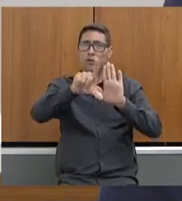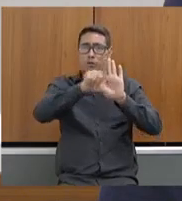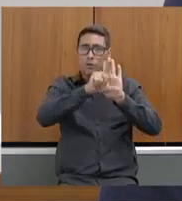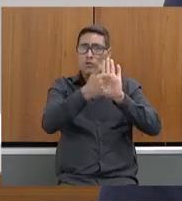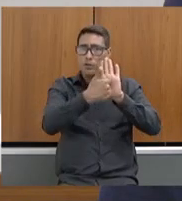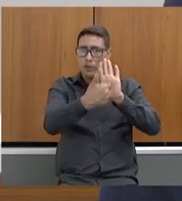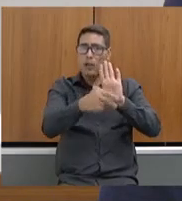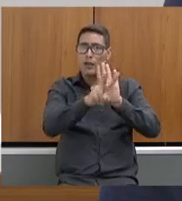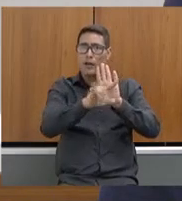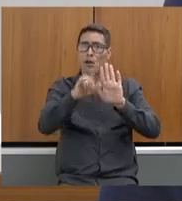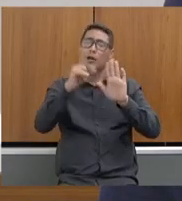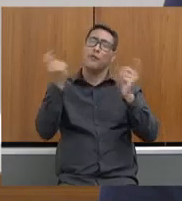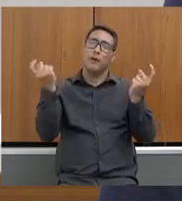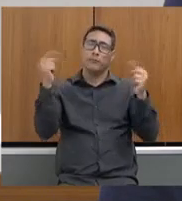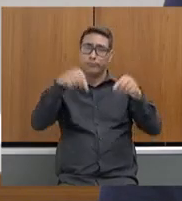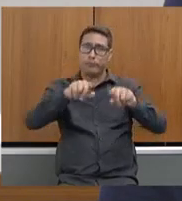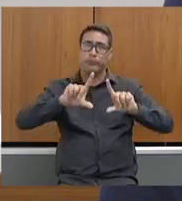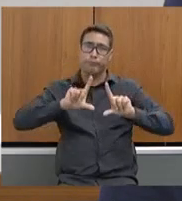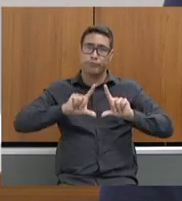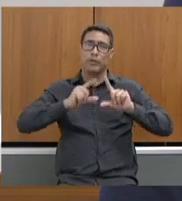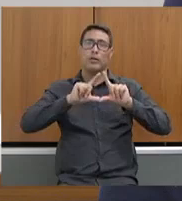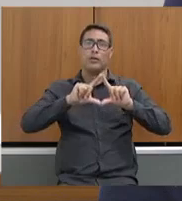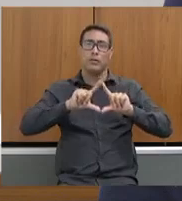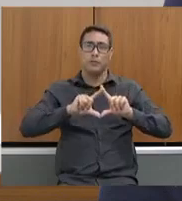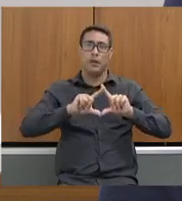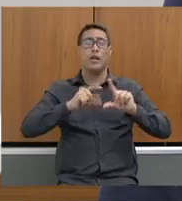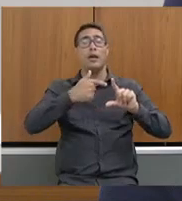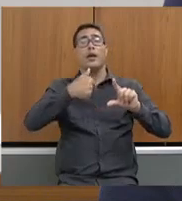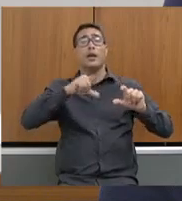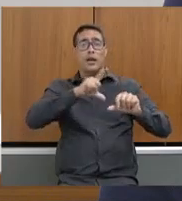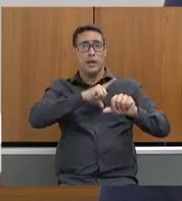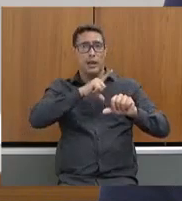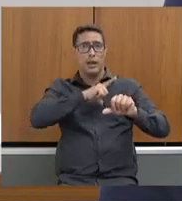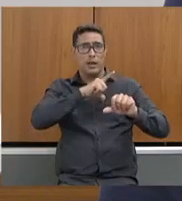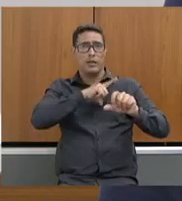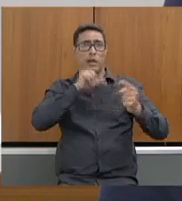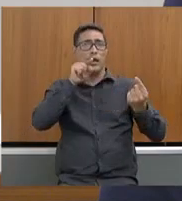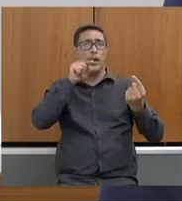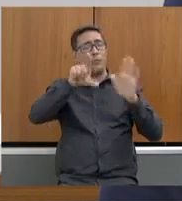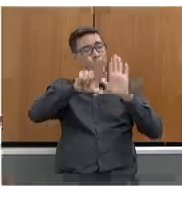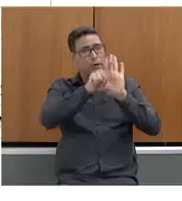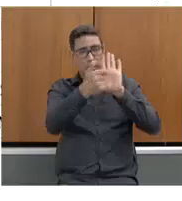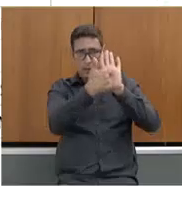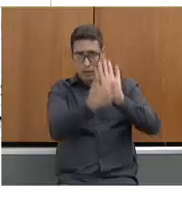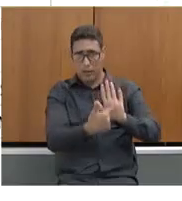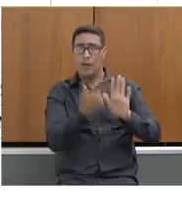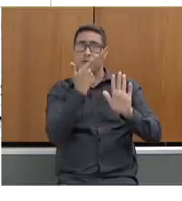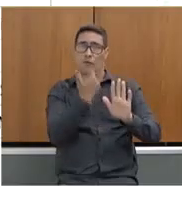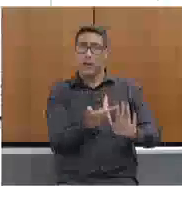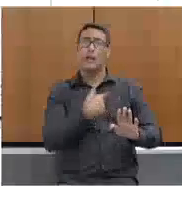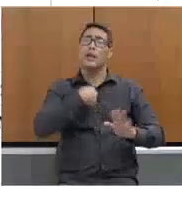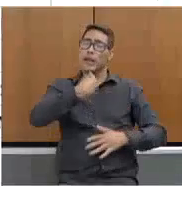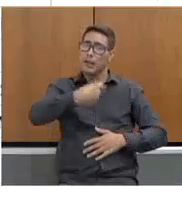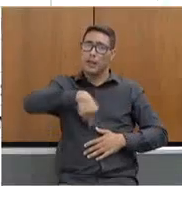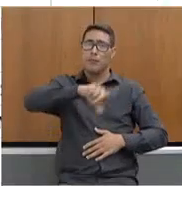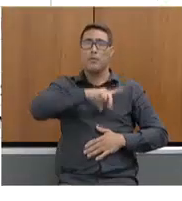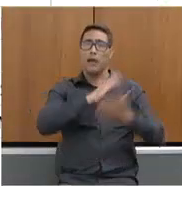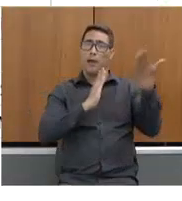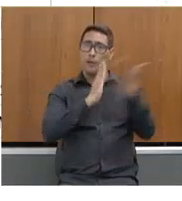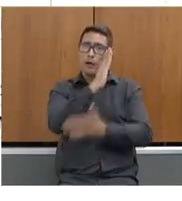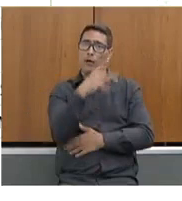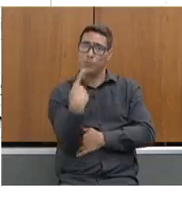encaminhamento à Assembleia Legislativa, uma vez que há uma determinação legal de que o plano seja aprovado nesta